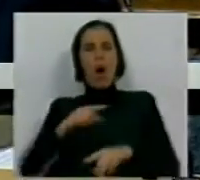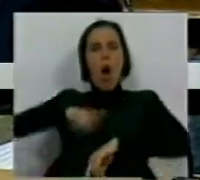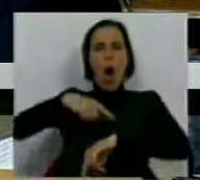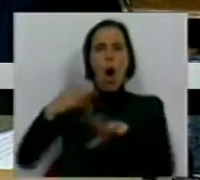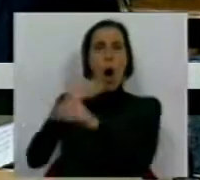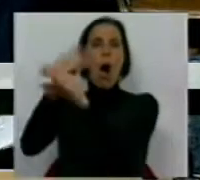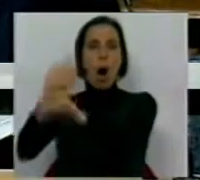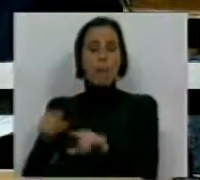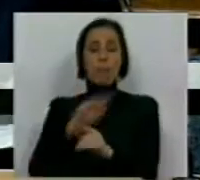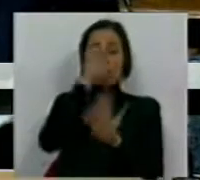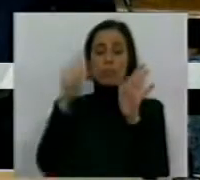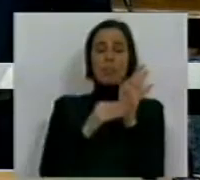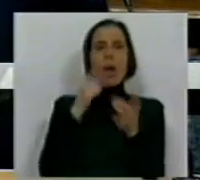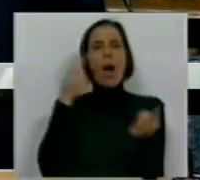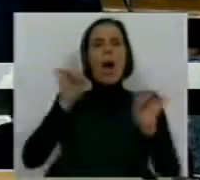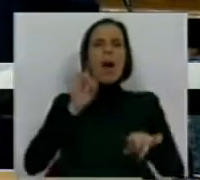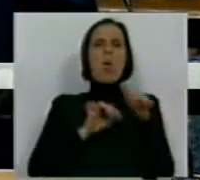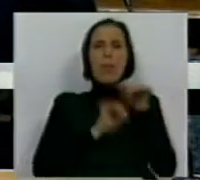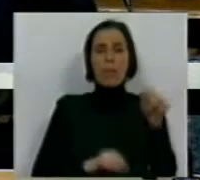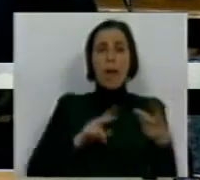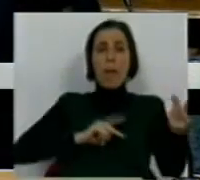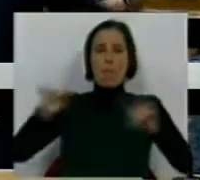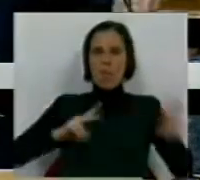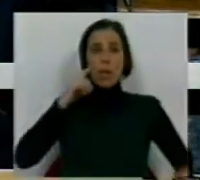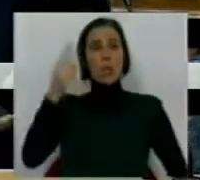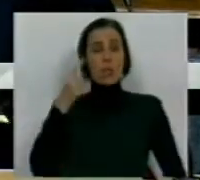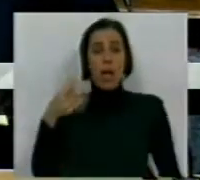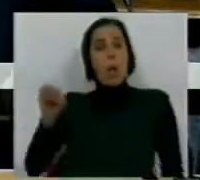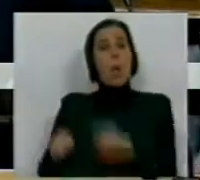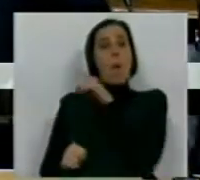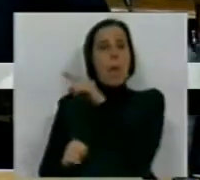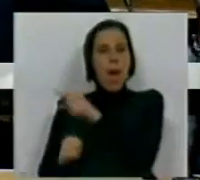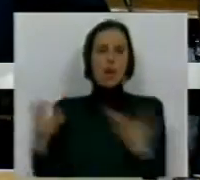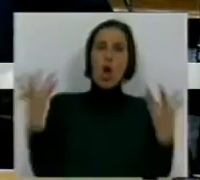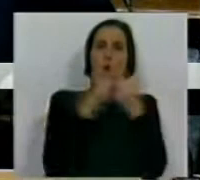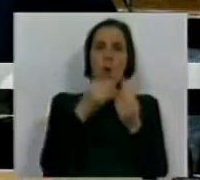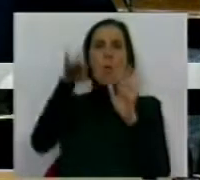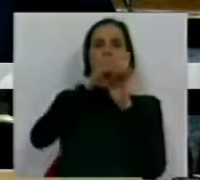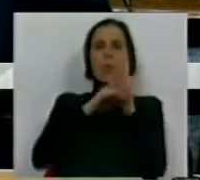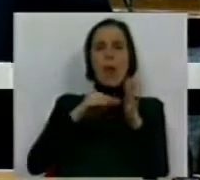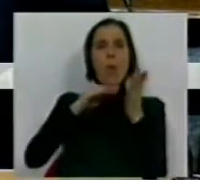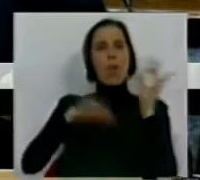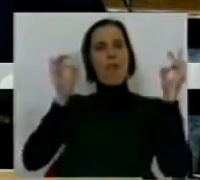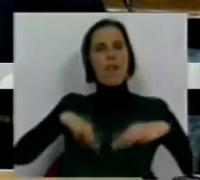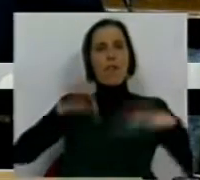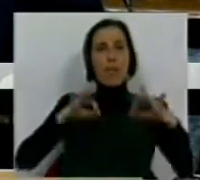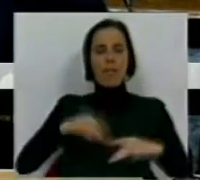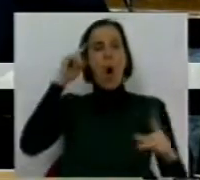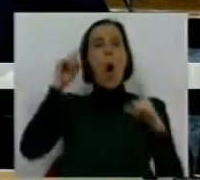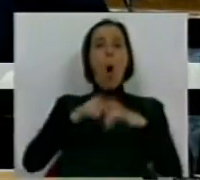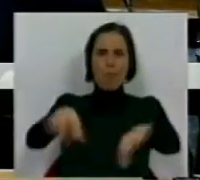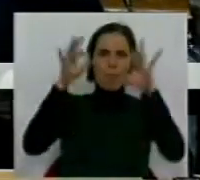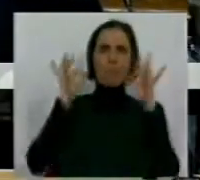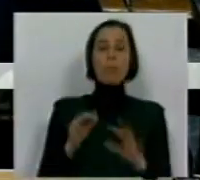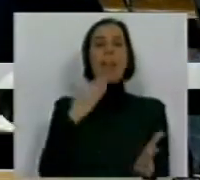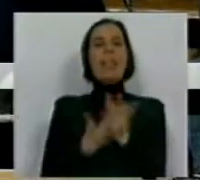de horas. Consagra a dita requalificação, a mobilidade especial do PS, que conjuntamente com o programa de rescisões, visa objetivamente